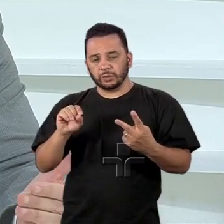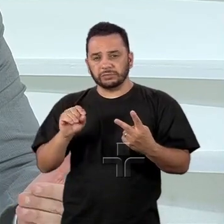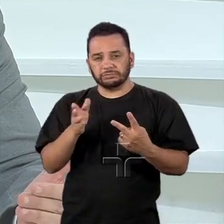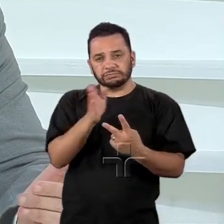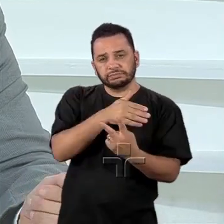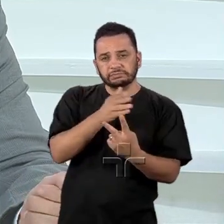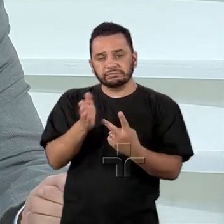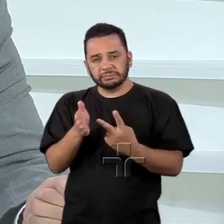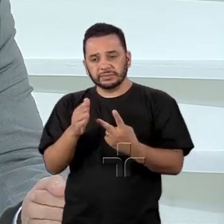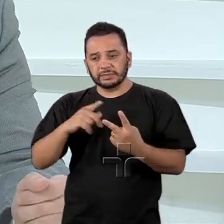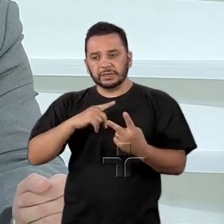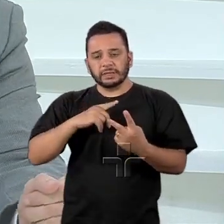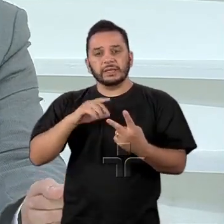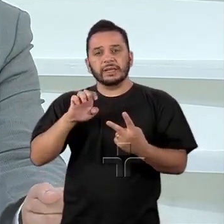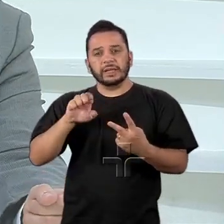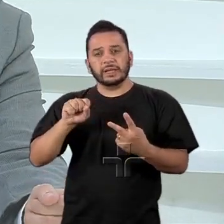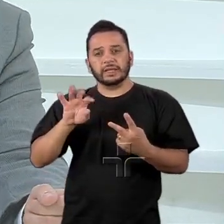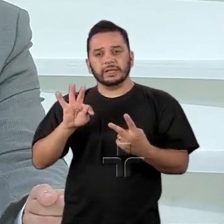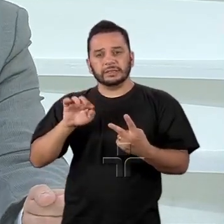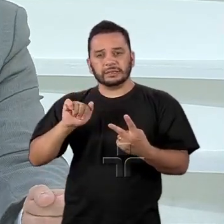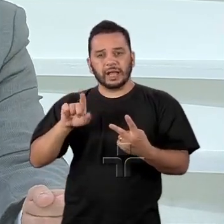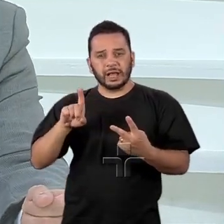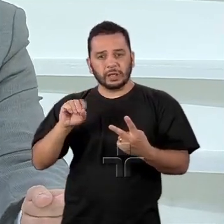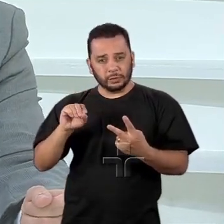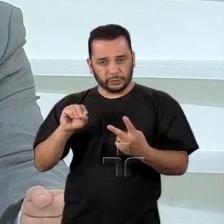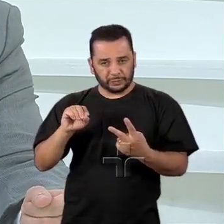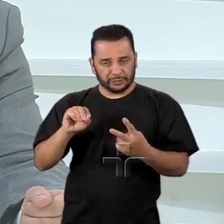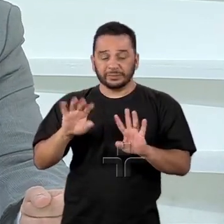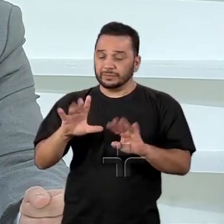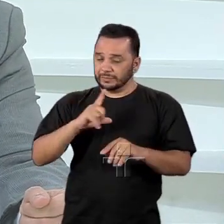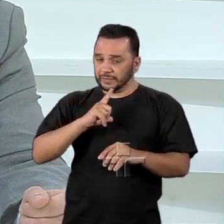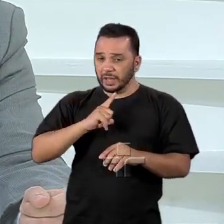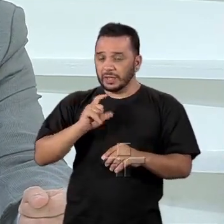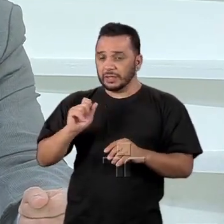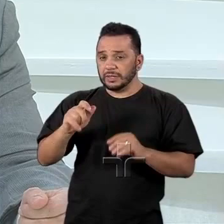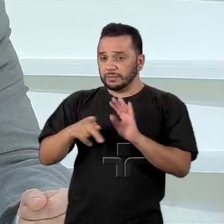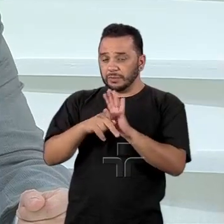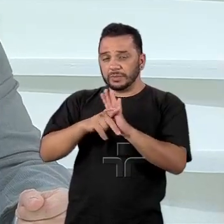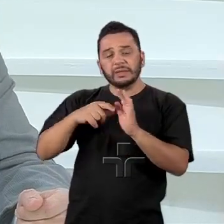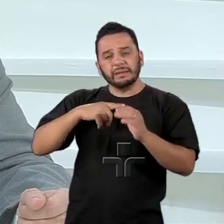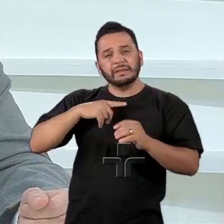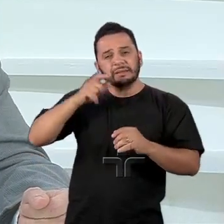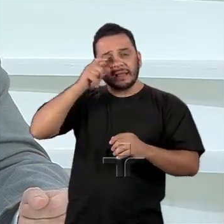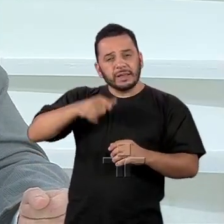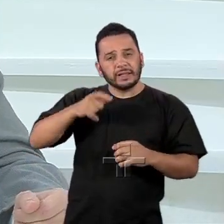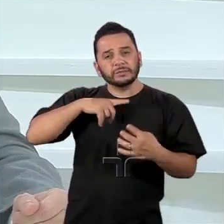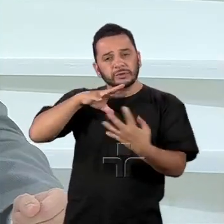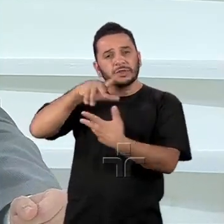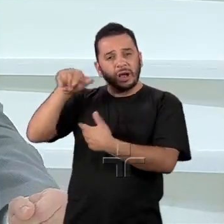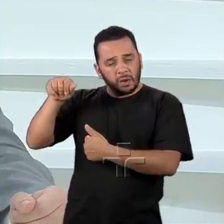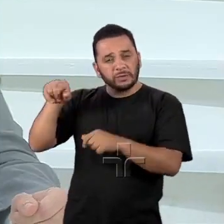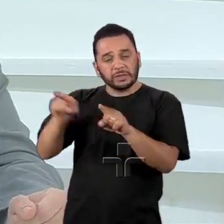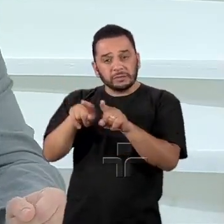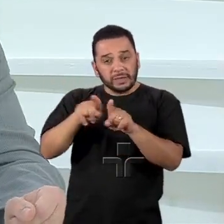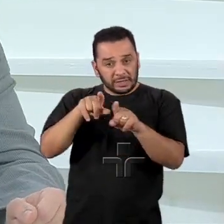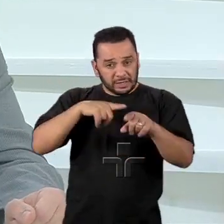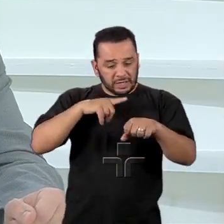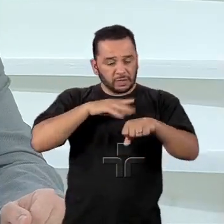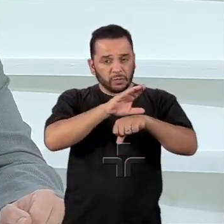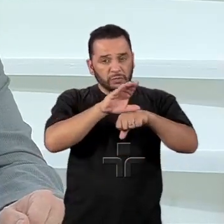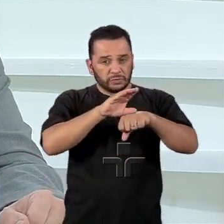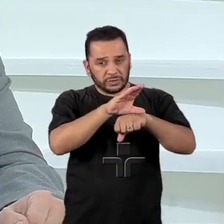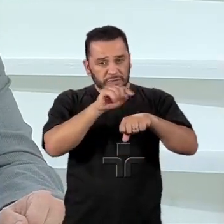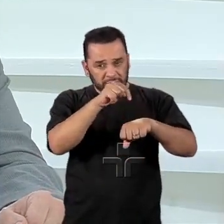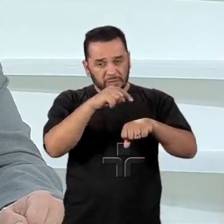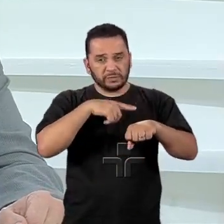parte do governo de plantão, mas há os interesses nacionais permanentes, aos mandamentos constitucionais, artigo 4º da Constituição. São questões